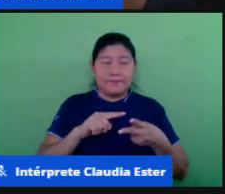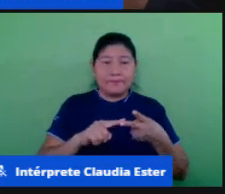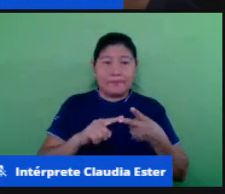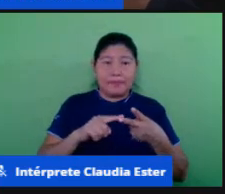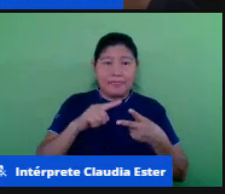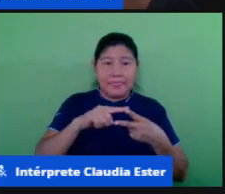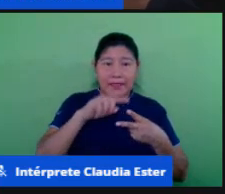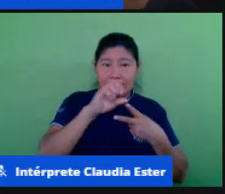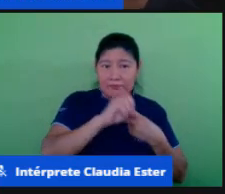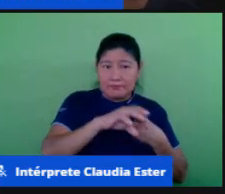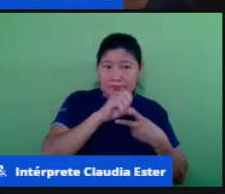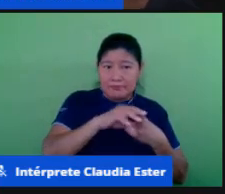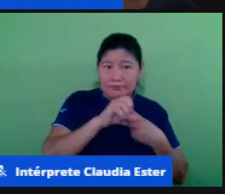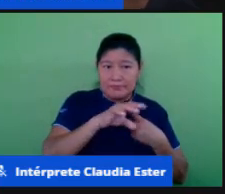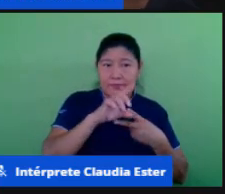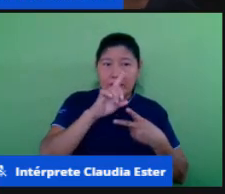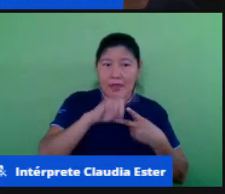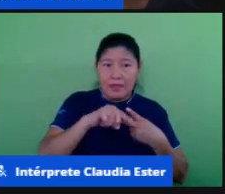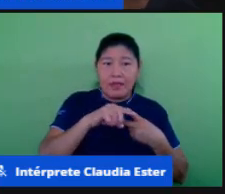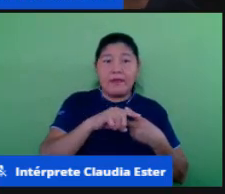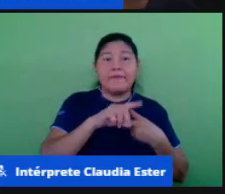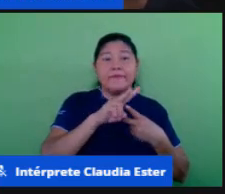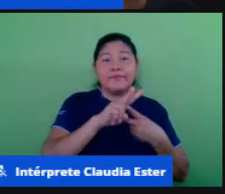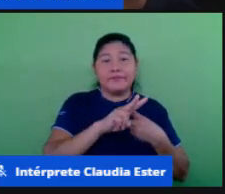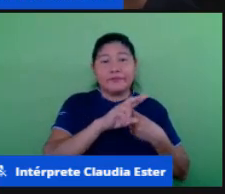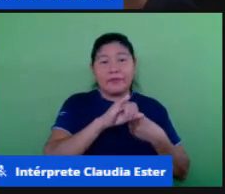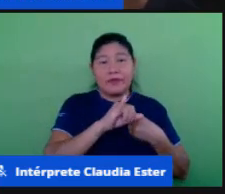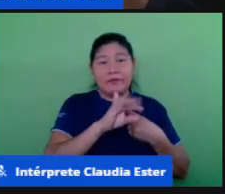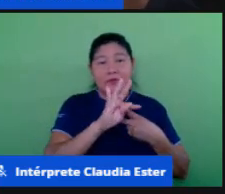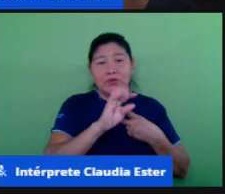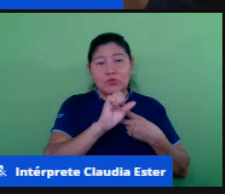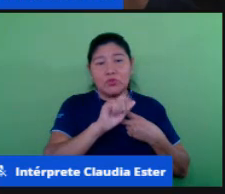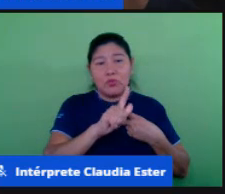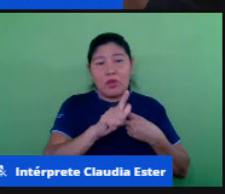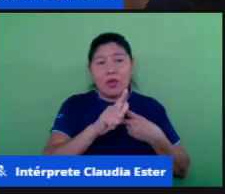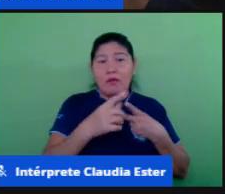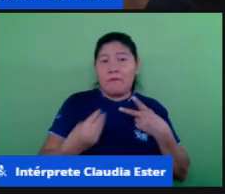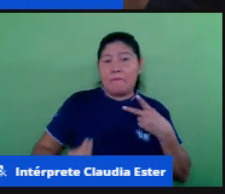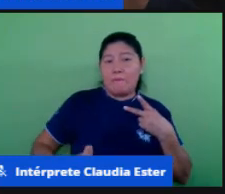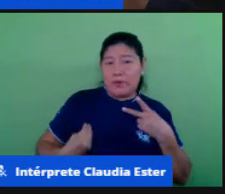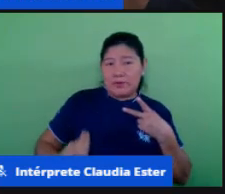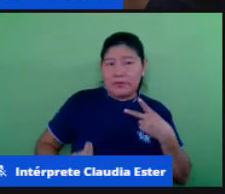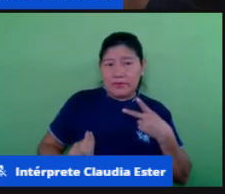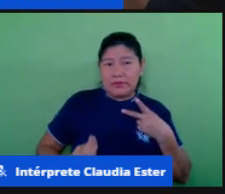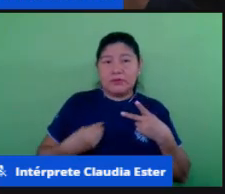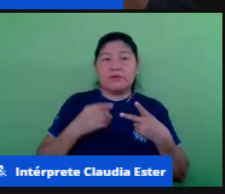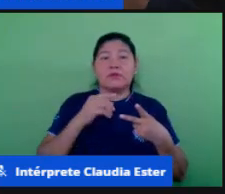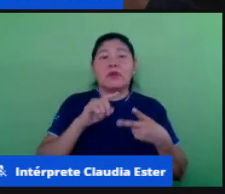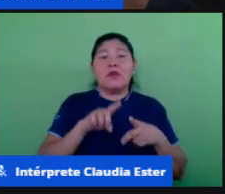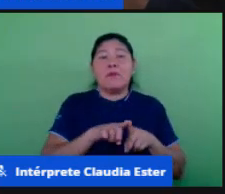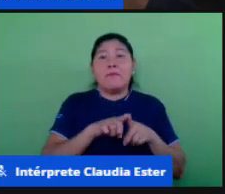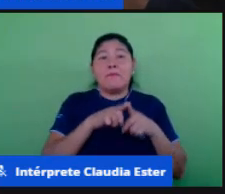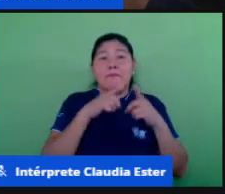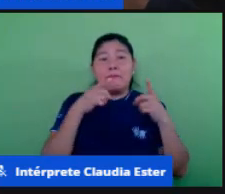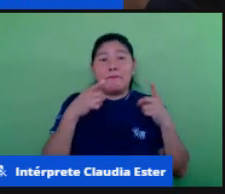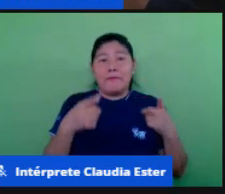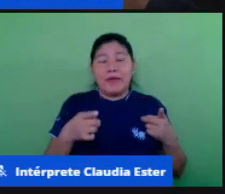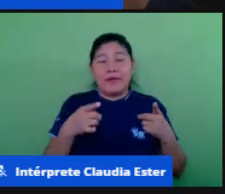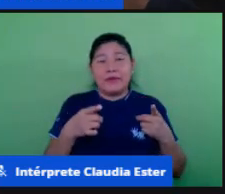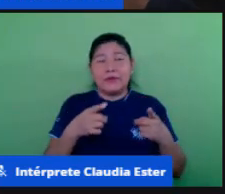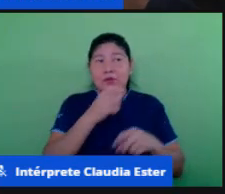uma aprendizagem virtual virtual sim ao vivo mas que o aluno também